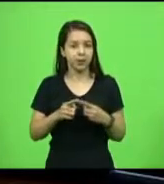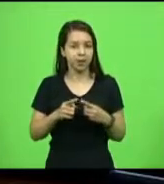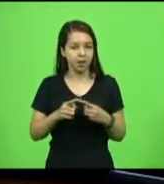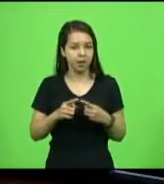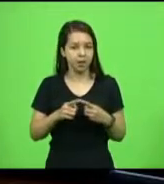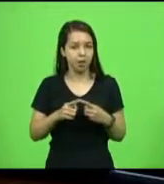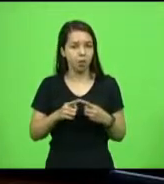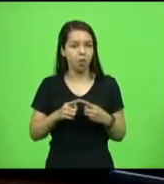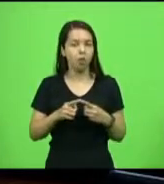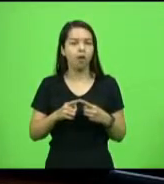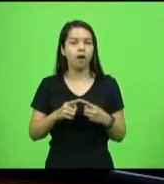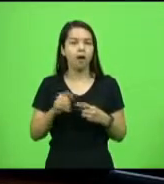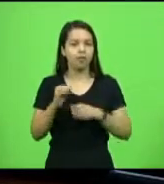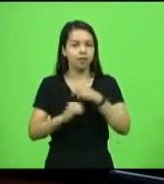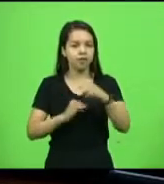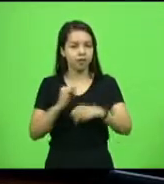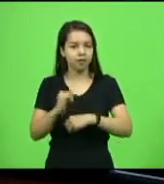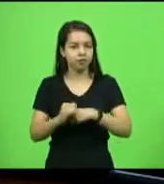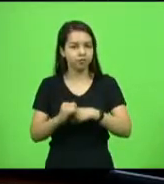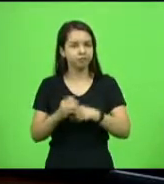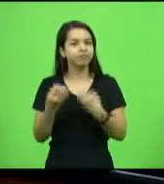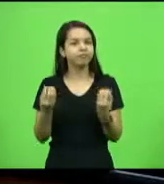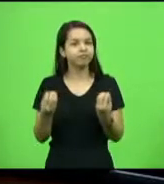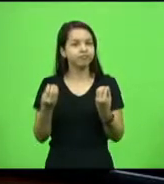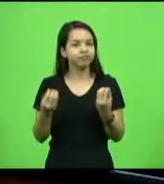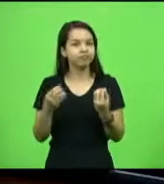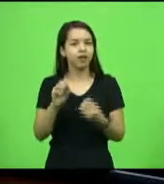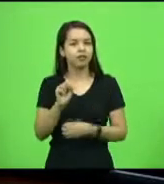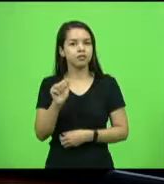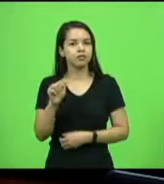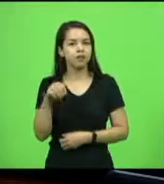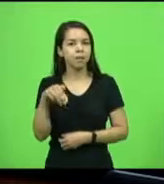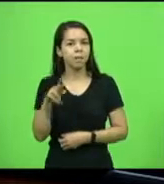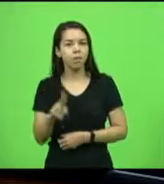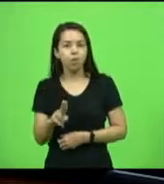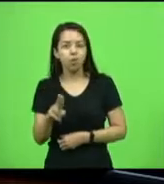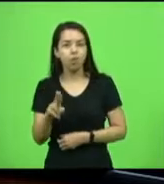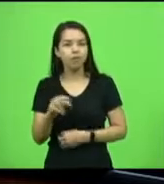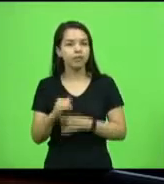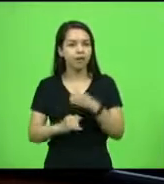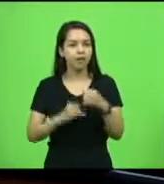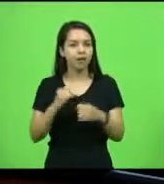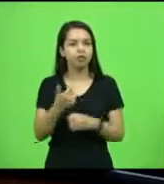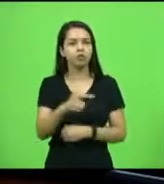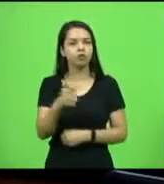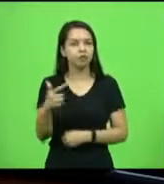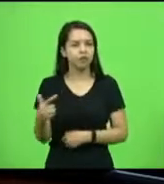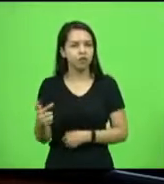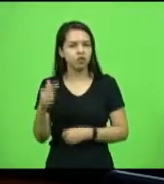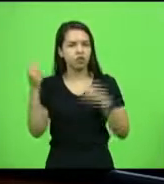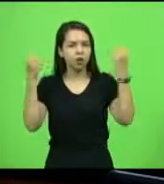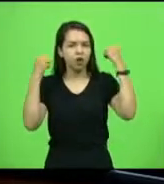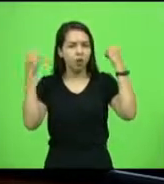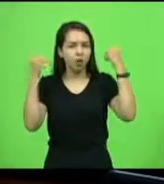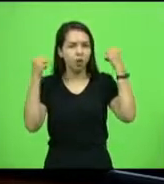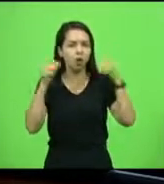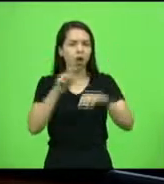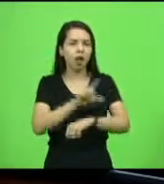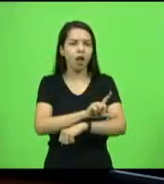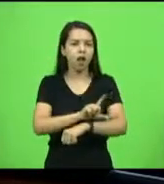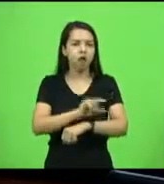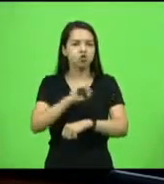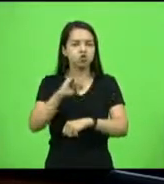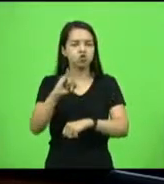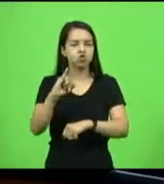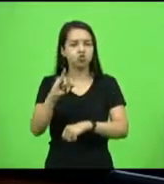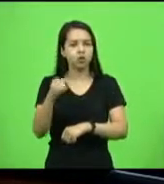o SAMU não funcionar a internet, Chapecó, Lages e Joaçaba, se não me falha a memória. Ontem, de novo, recebi